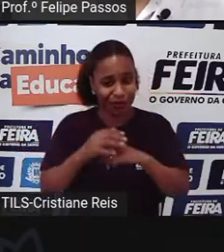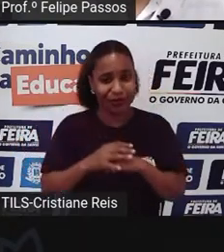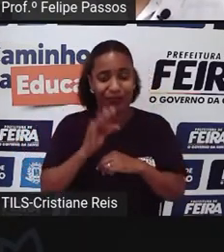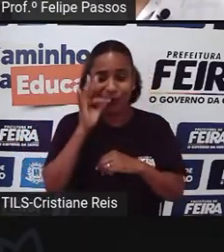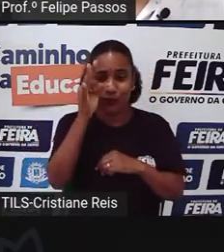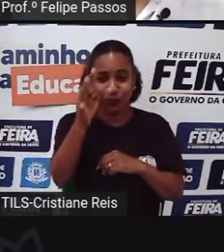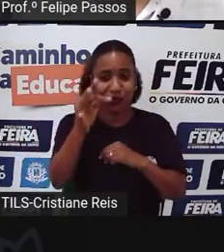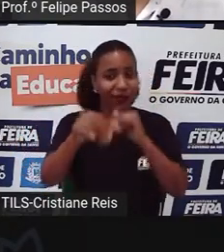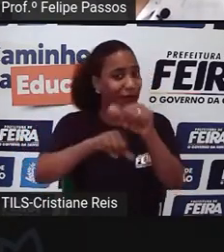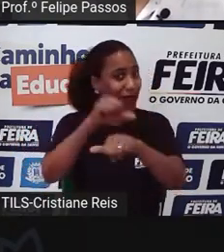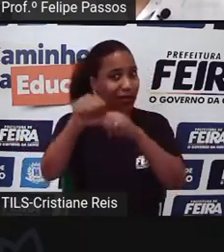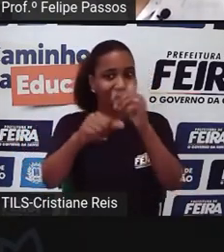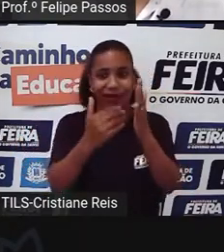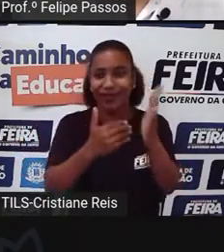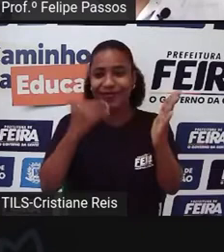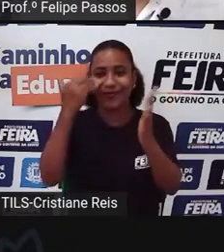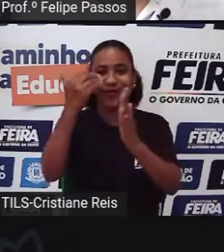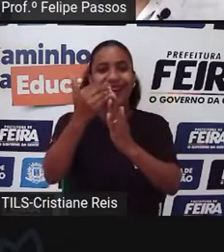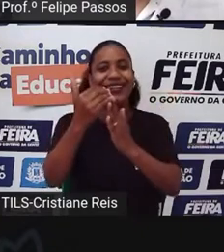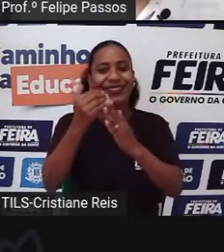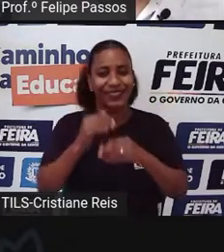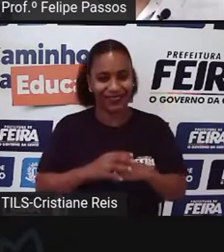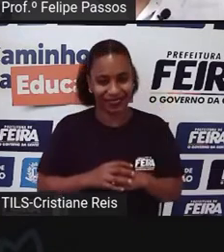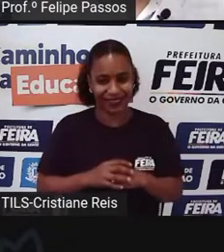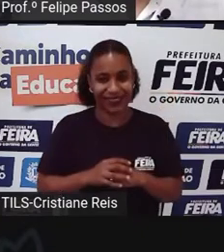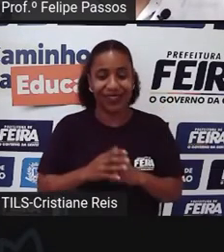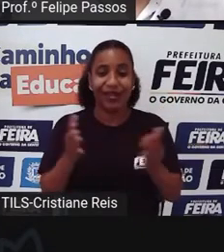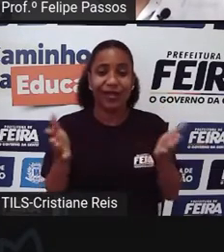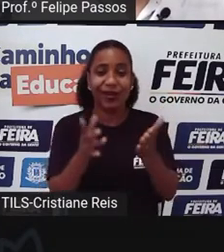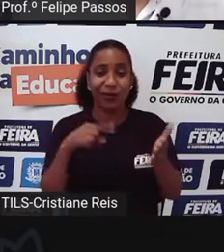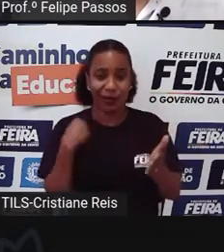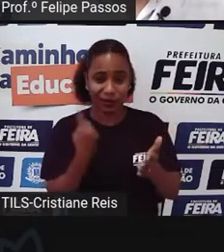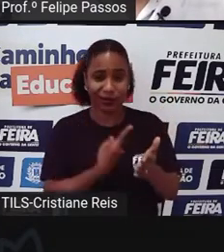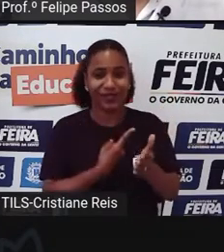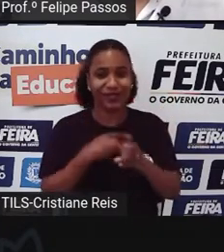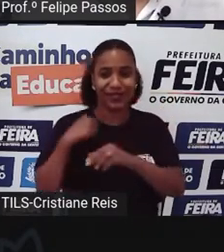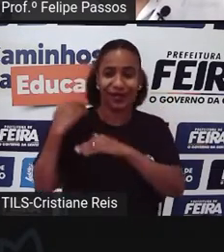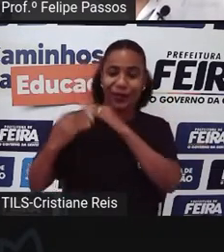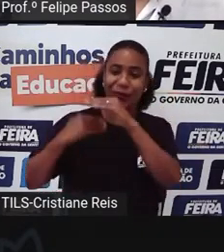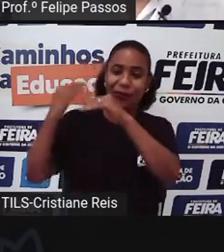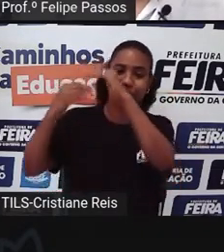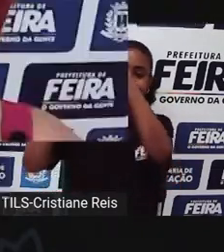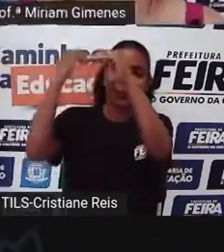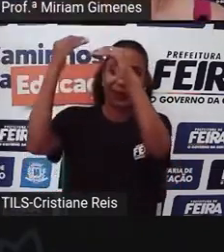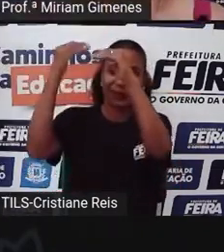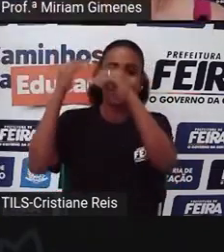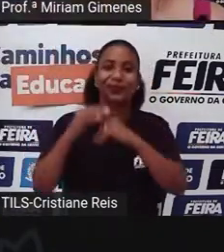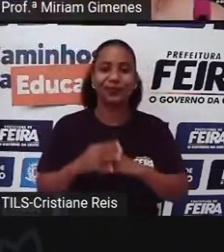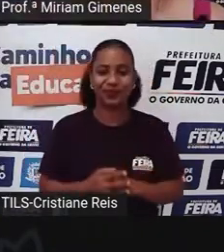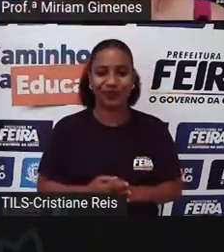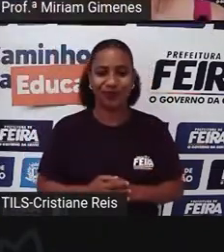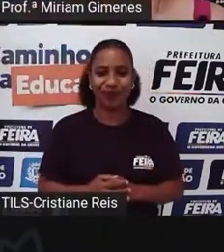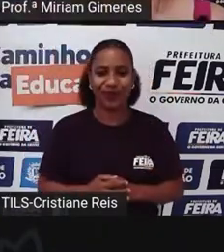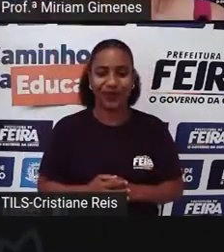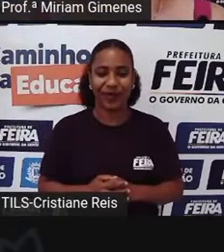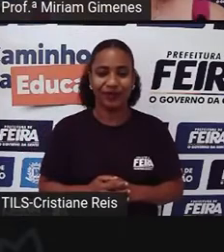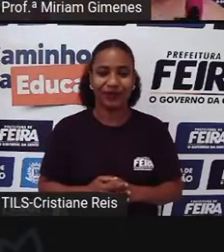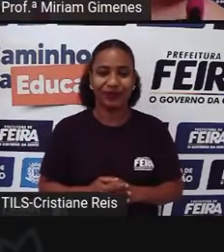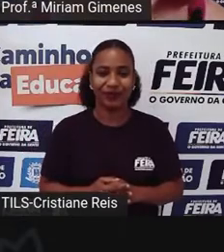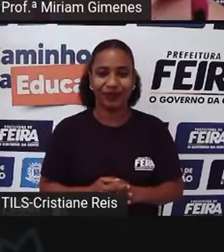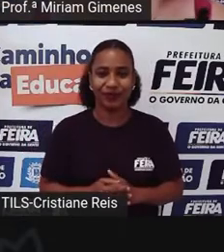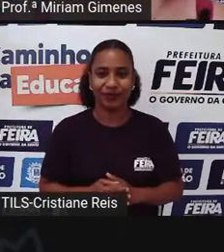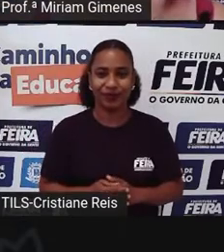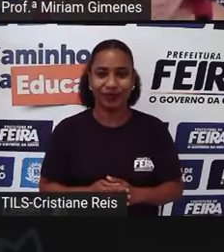Né Nós temos já instrumentos Para que essa mudança Aconteça É Já fazendo Um gancho Aí né